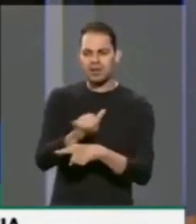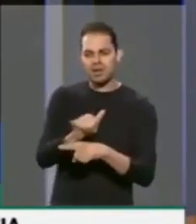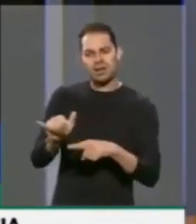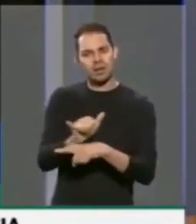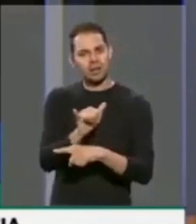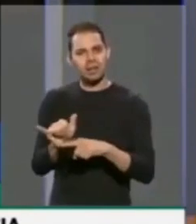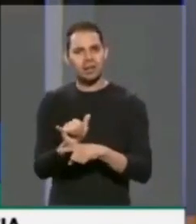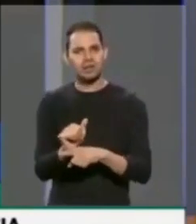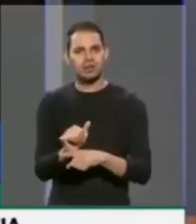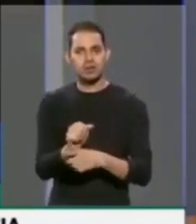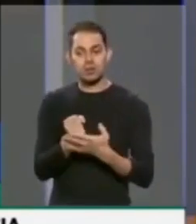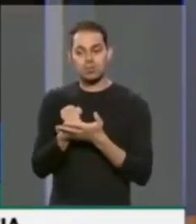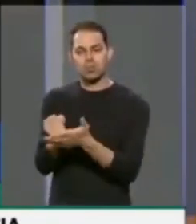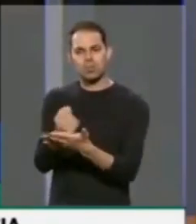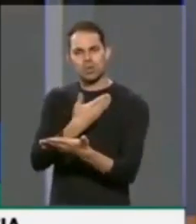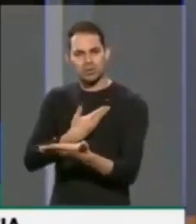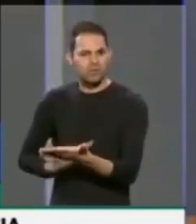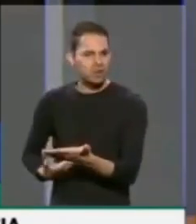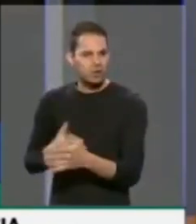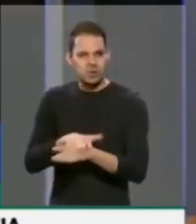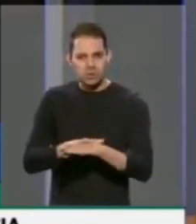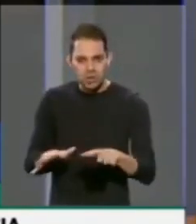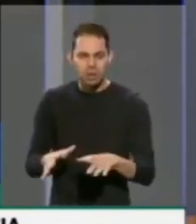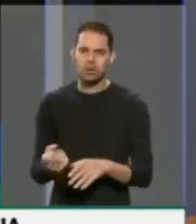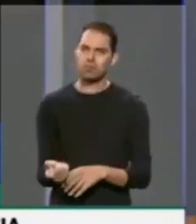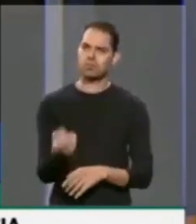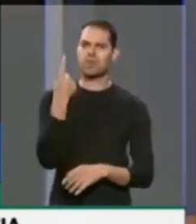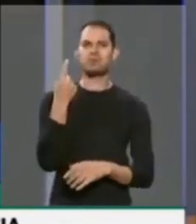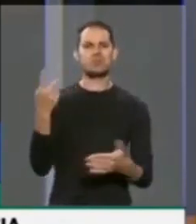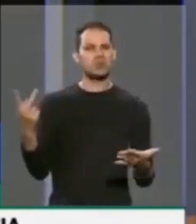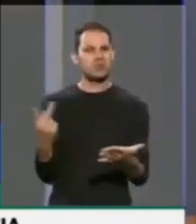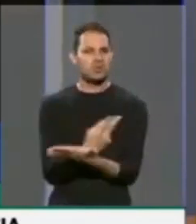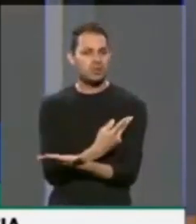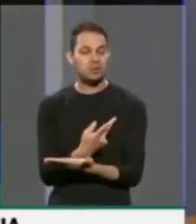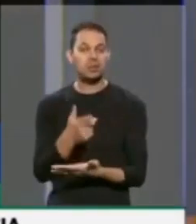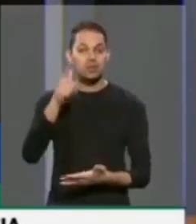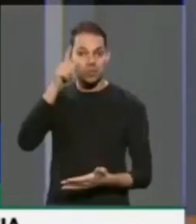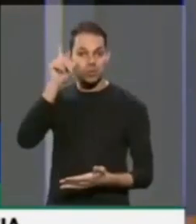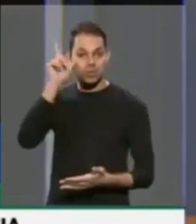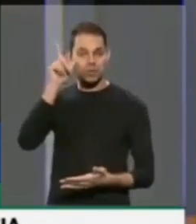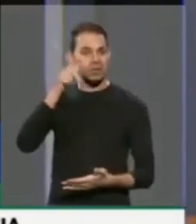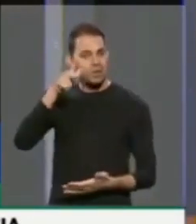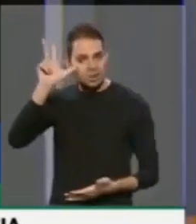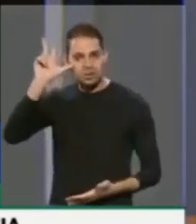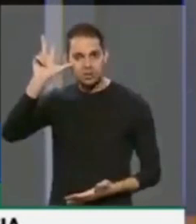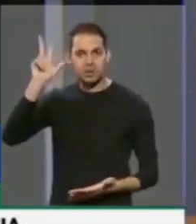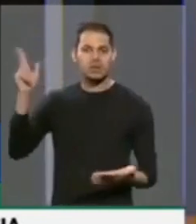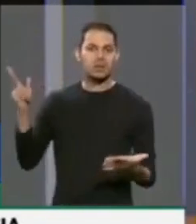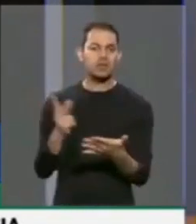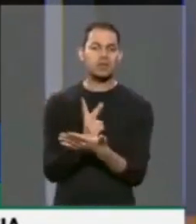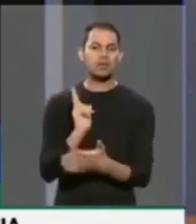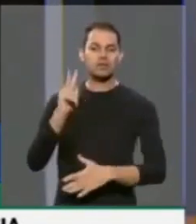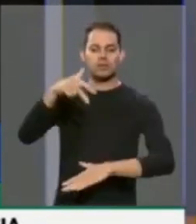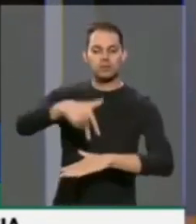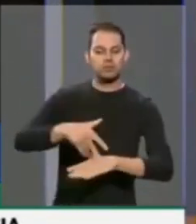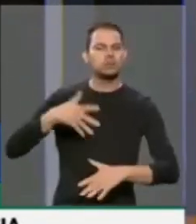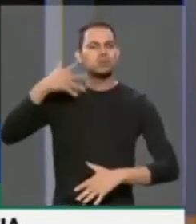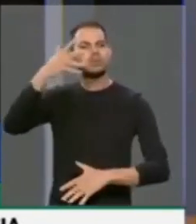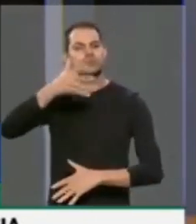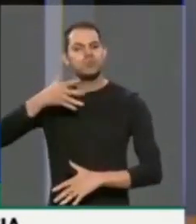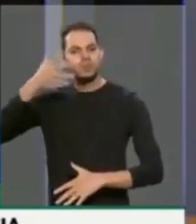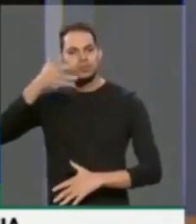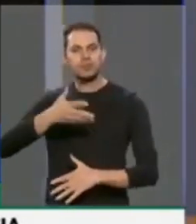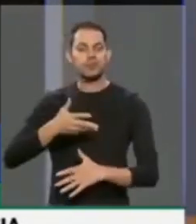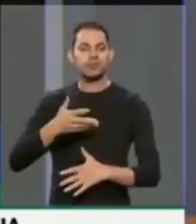atos para o governo. Isso é um absurdo o que está acontecendo. E ontem mesmo, anteontem, eu fiz aqui um pronunciamento que